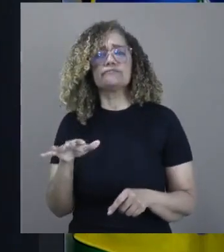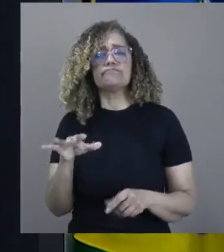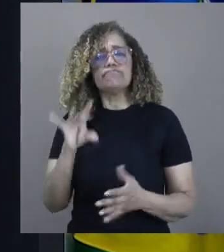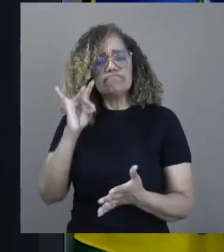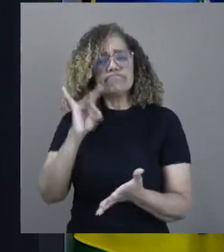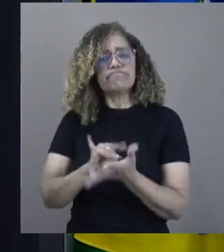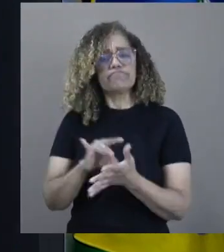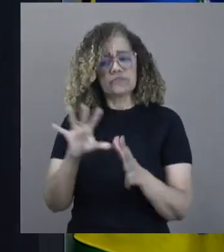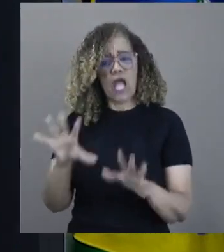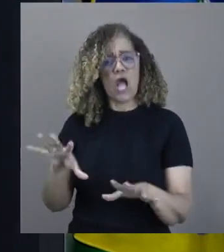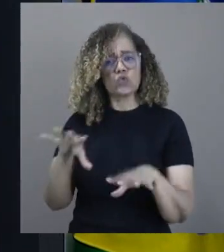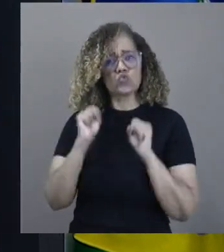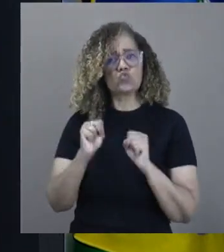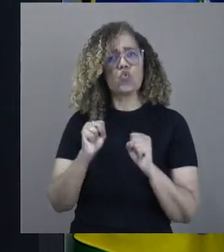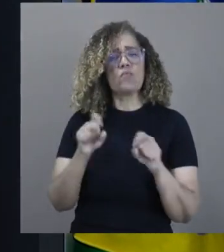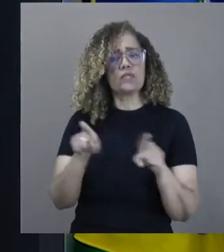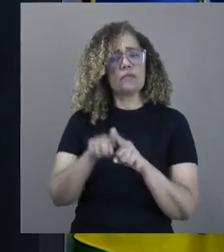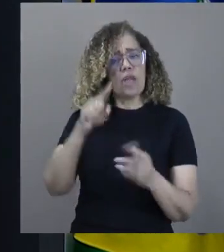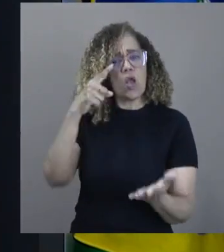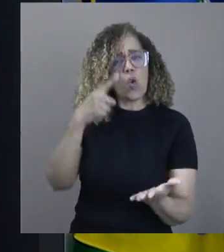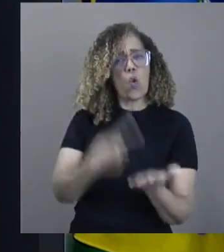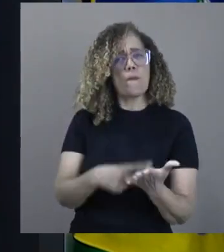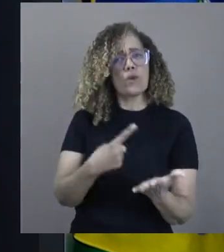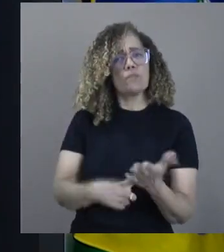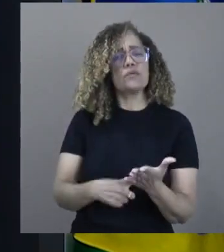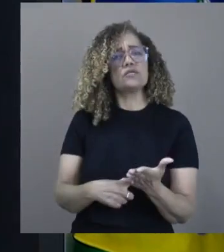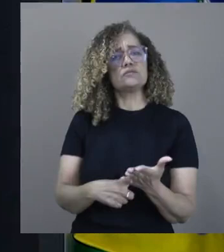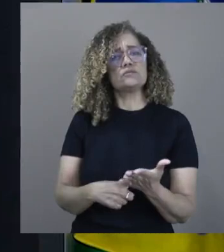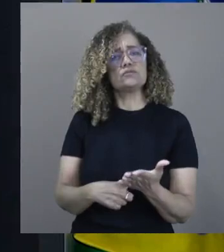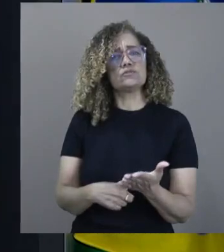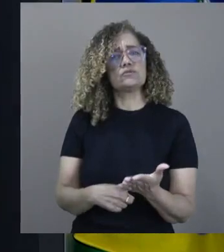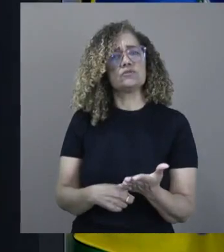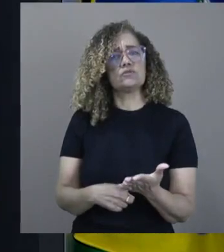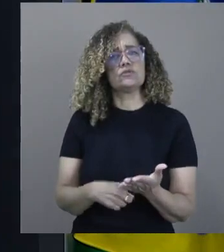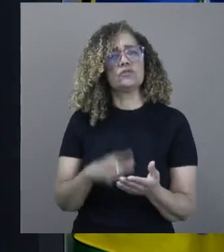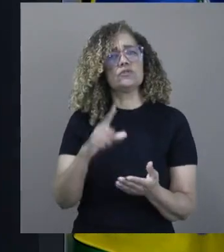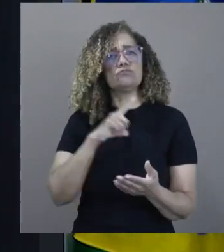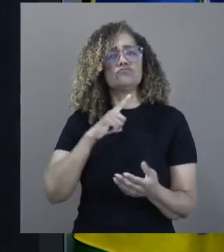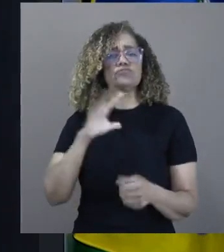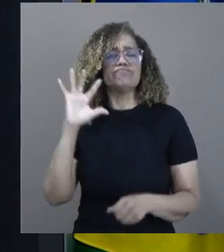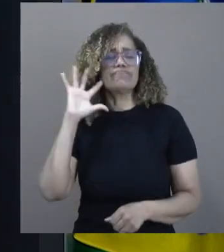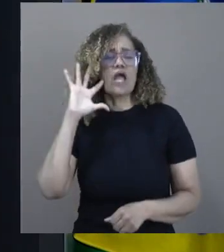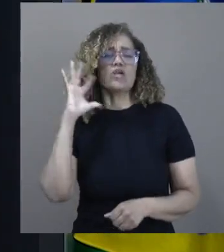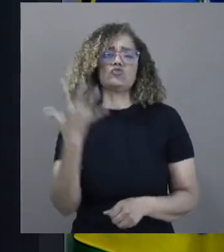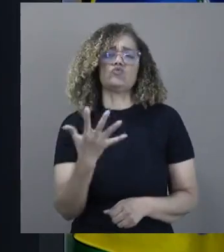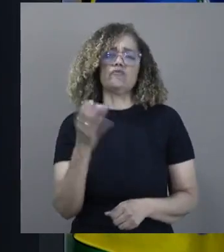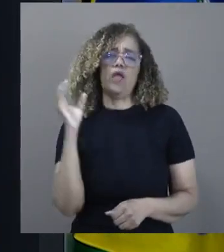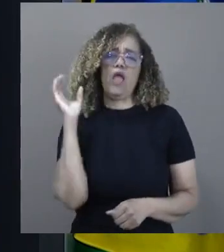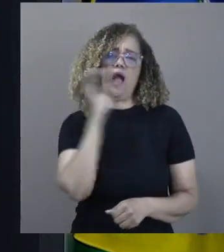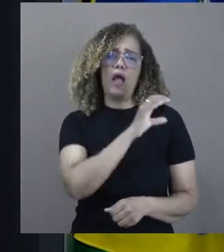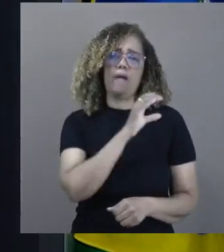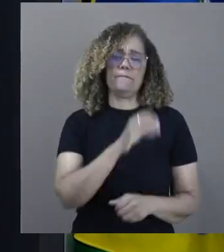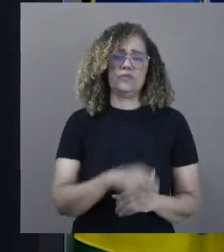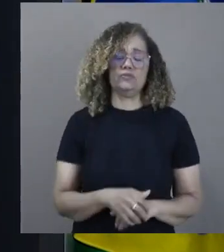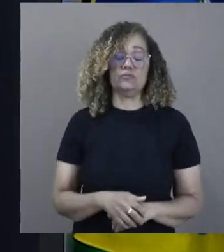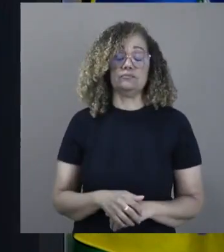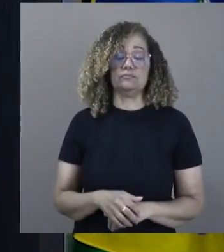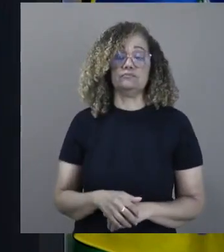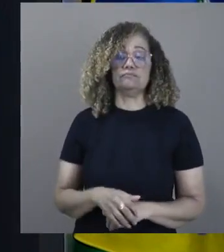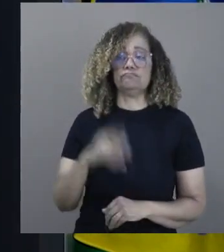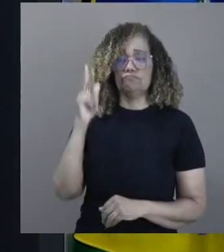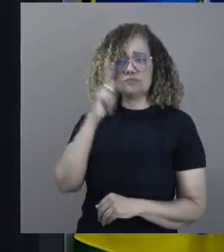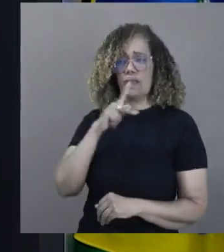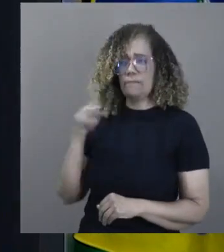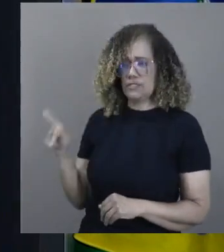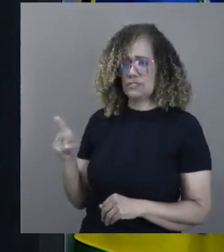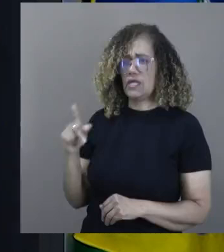assumamos o nosso compromisso de fazer com que essa solução chegue logo. E, senhor presidente, nós temos